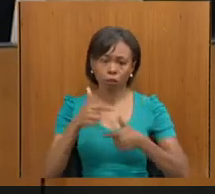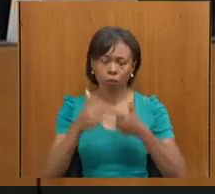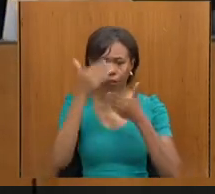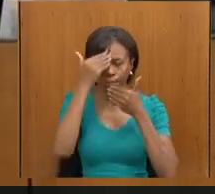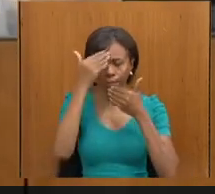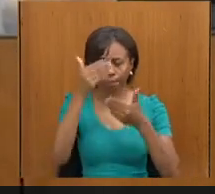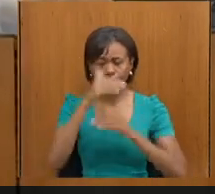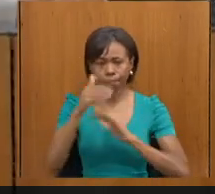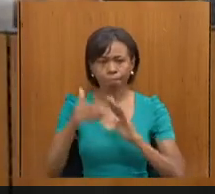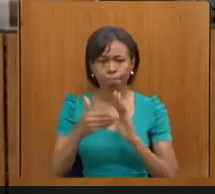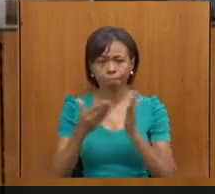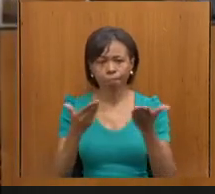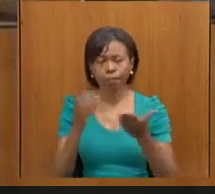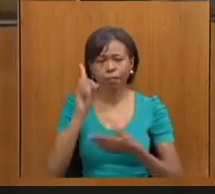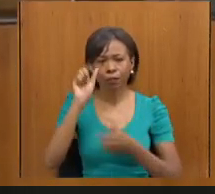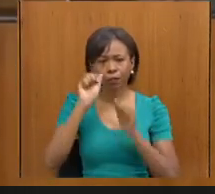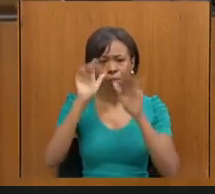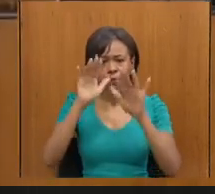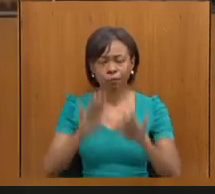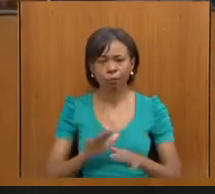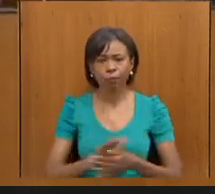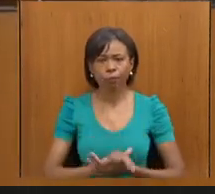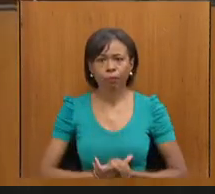Muito obrigado. Que Deus nos ilumine.